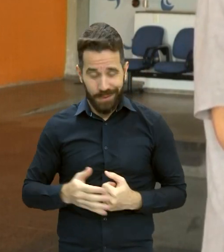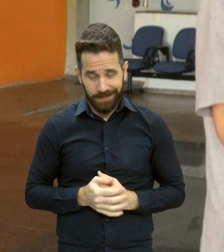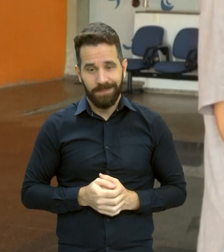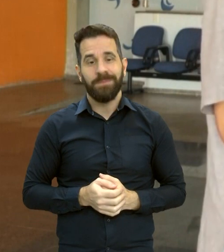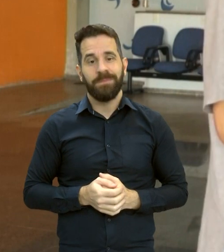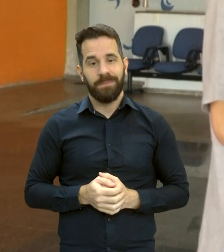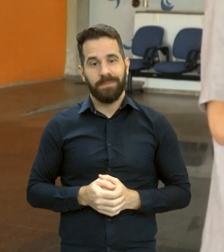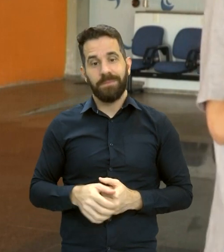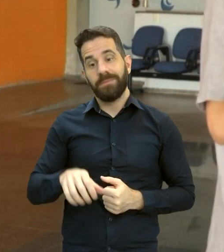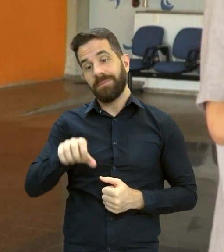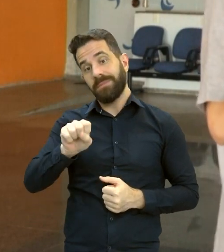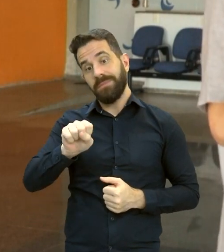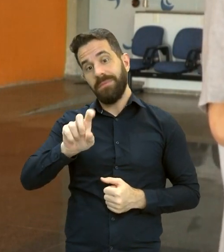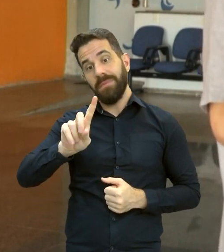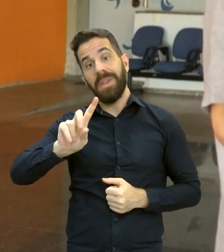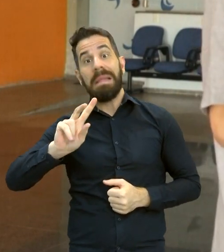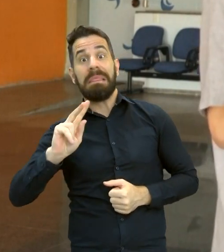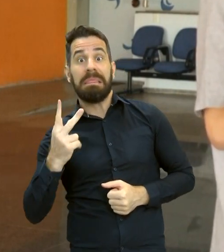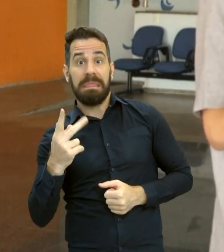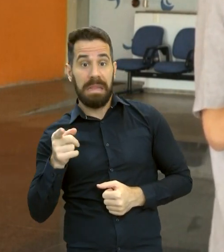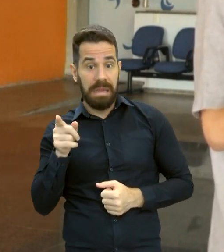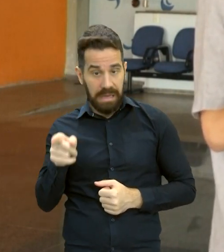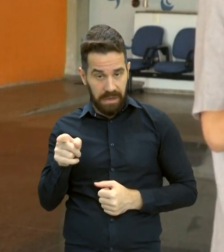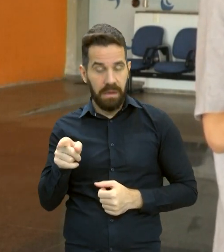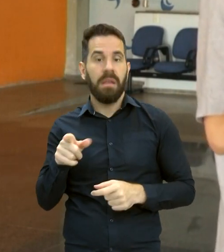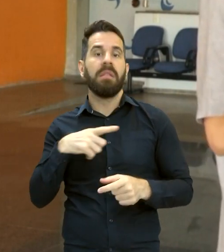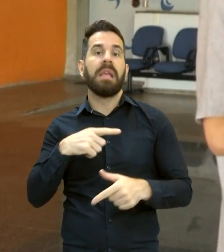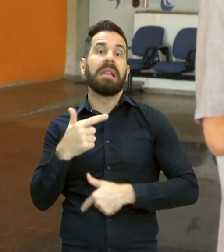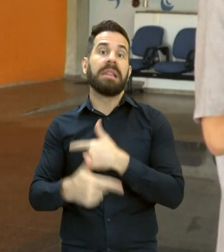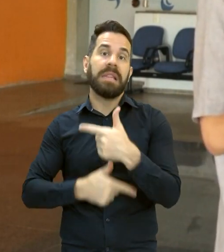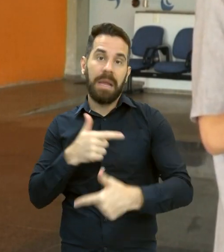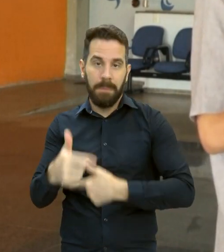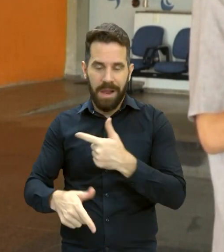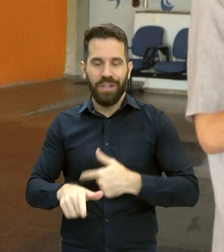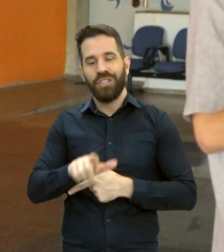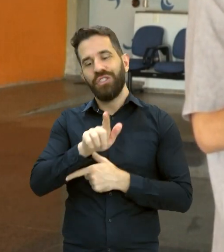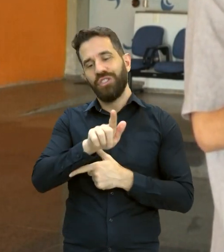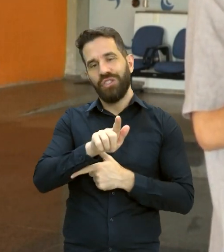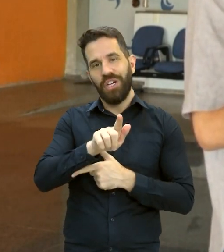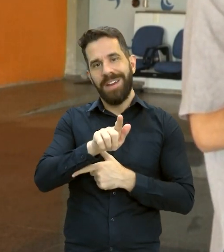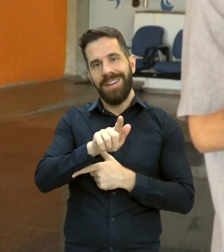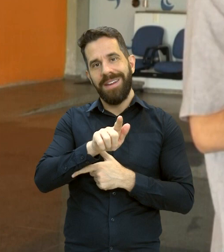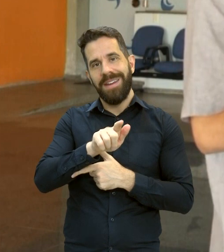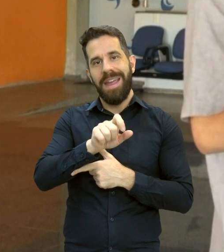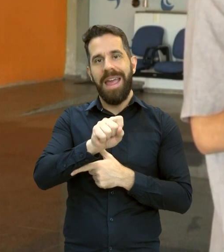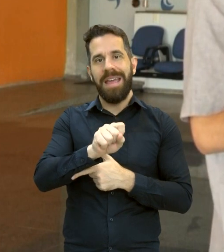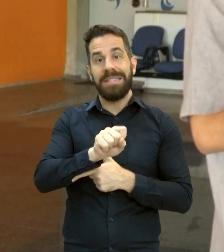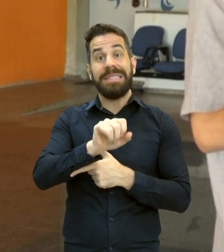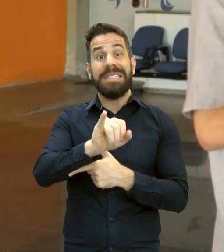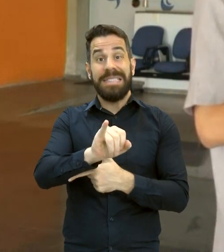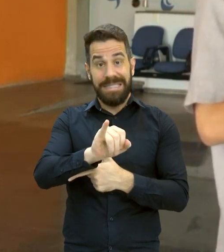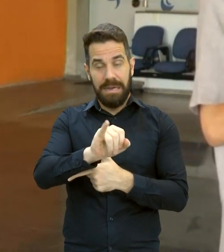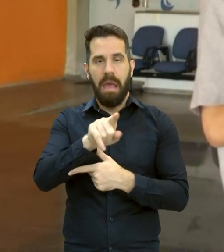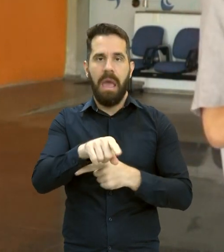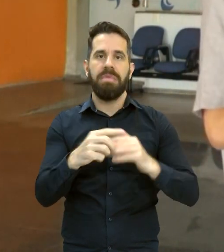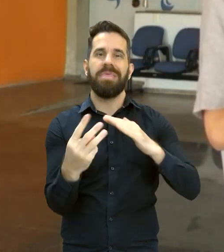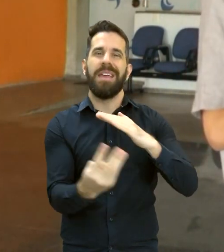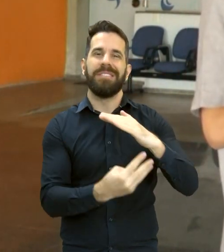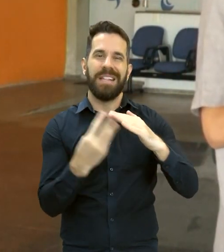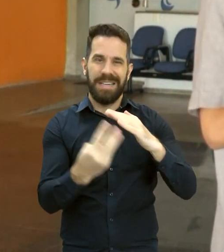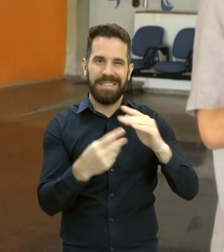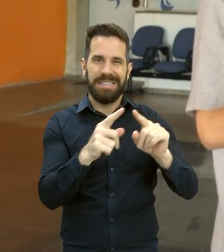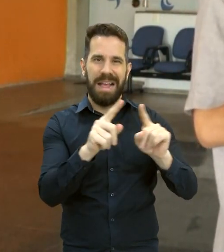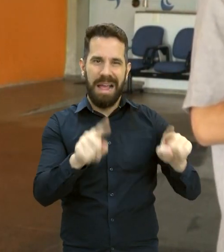SDH trabalha diretamente com a GSI, que é a empresa de agentes terceirizados. Como que é essa